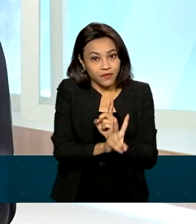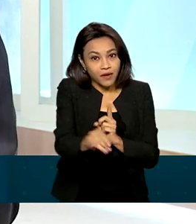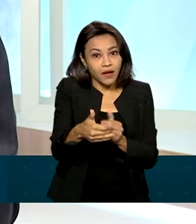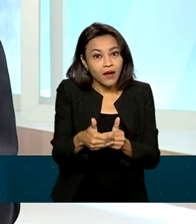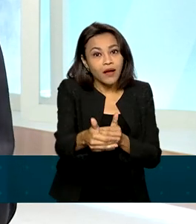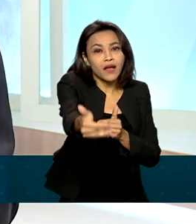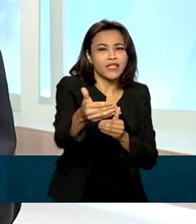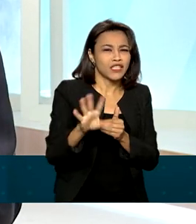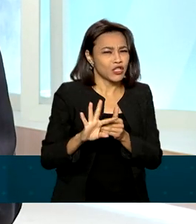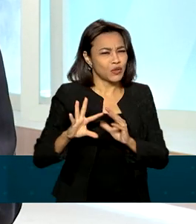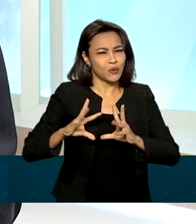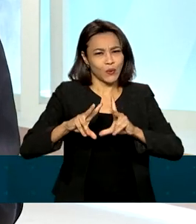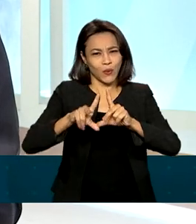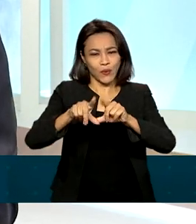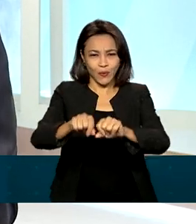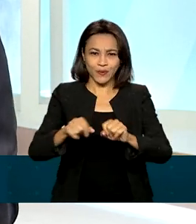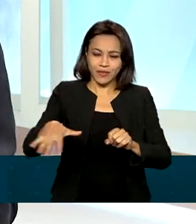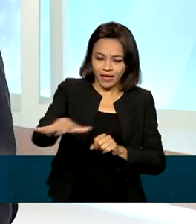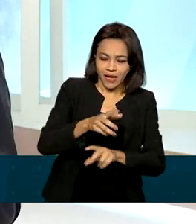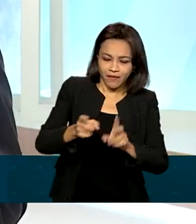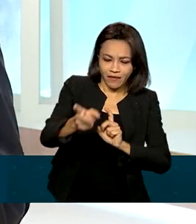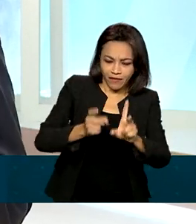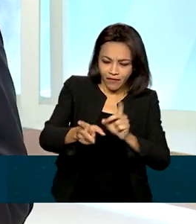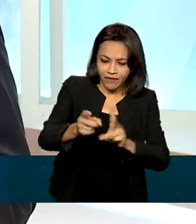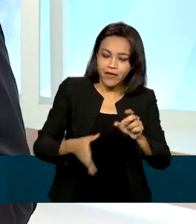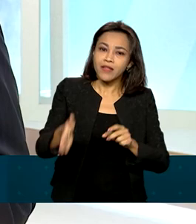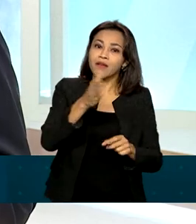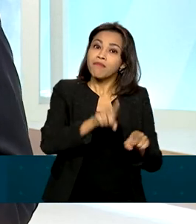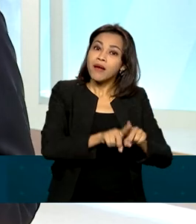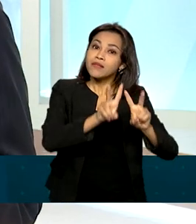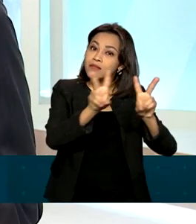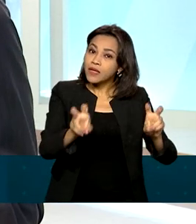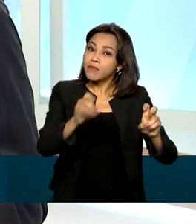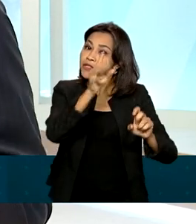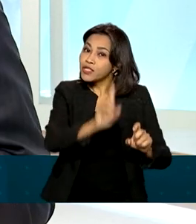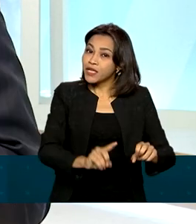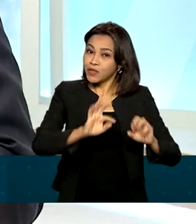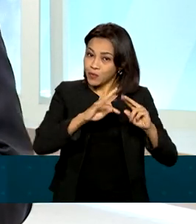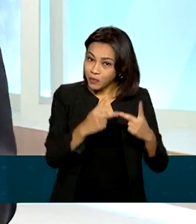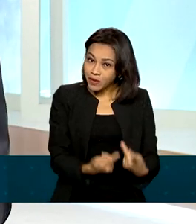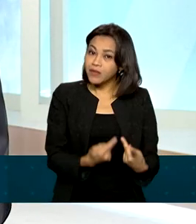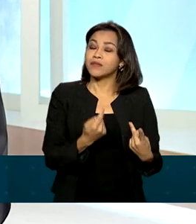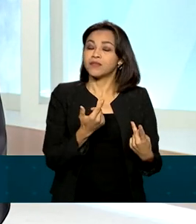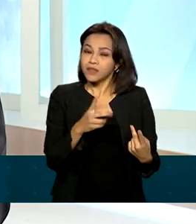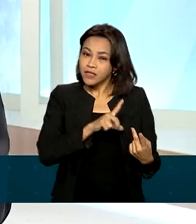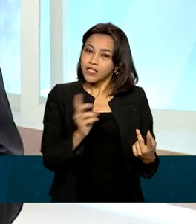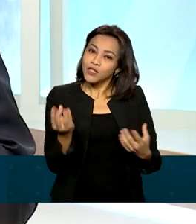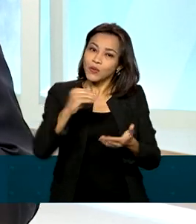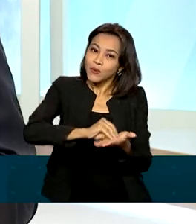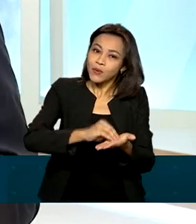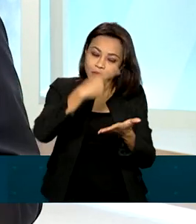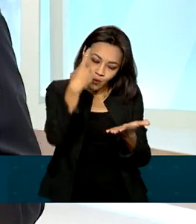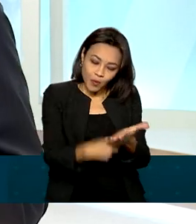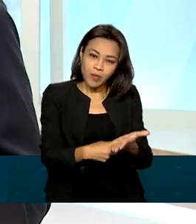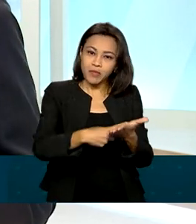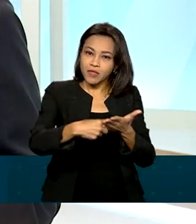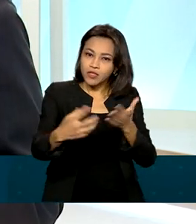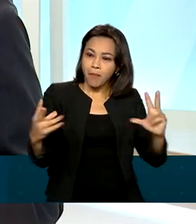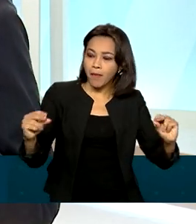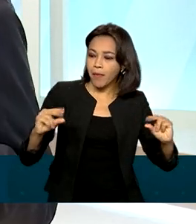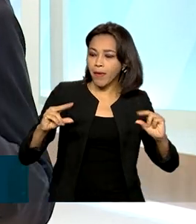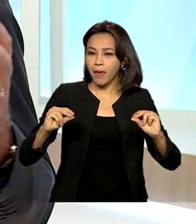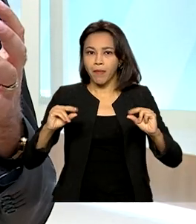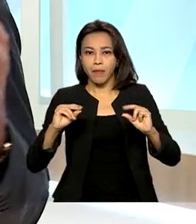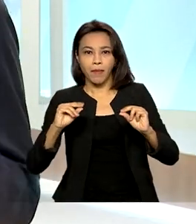todos esses temas, não apenas temas comerciais, mas também temas importantes como direitos humanos, desenvolvimento, sejam incluídos na agenda para que se formem o que é